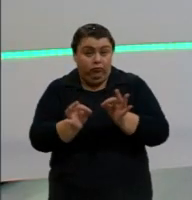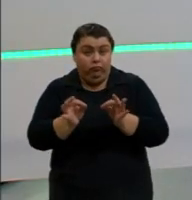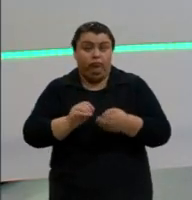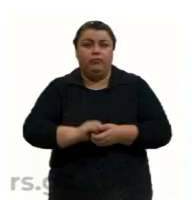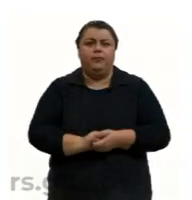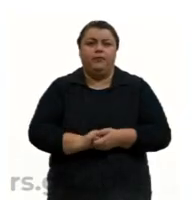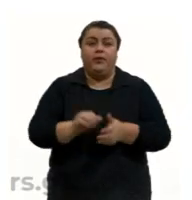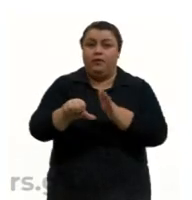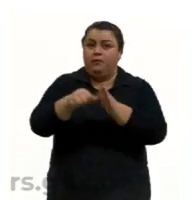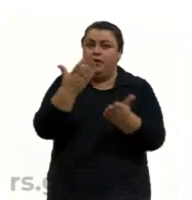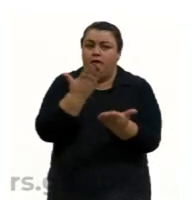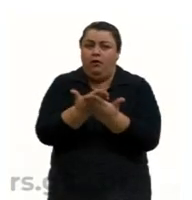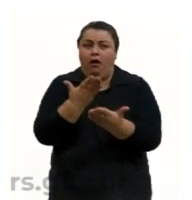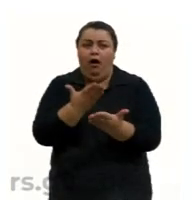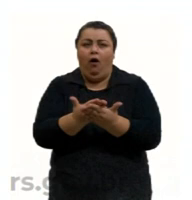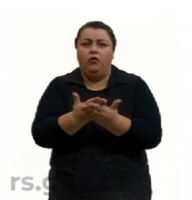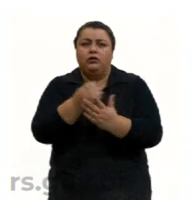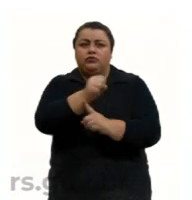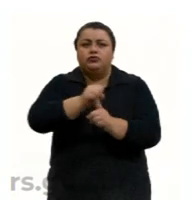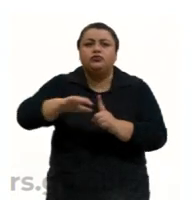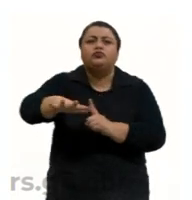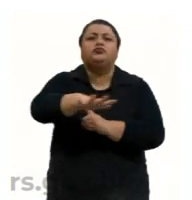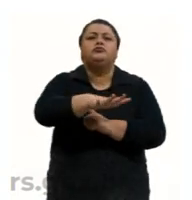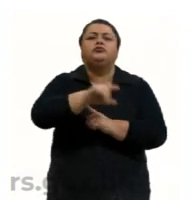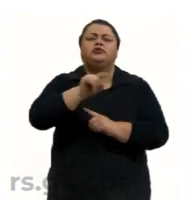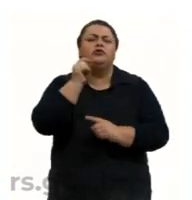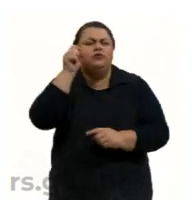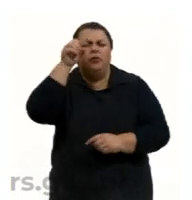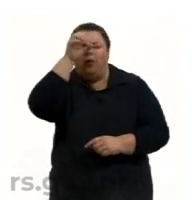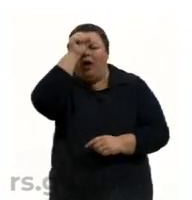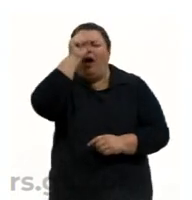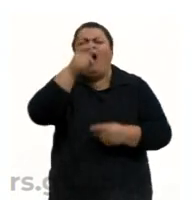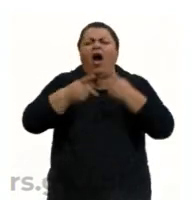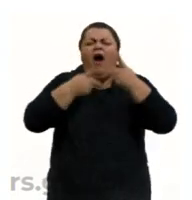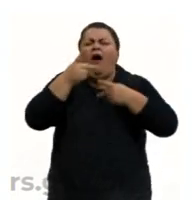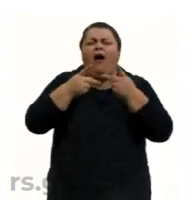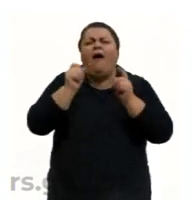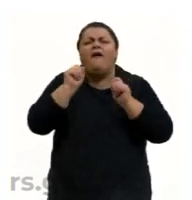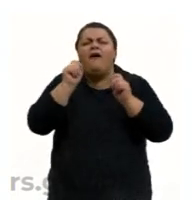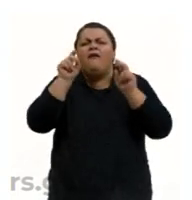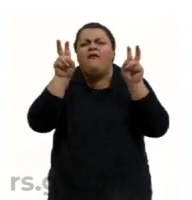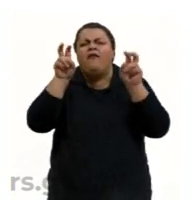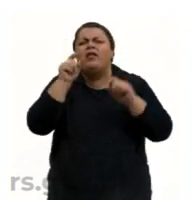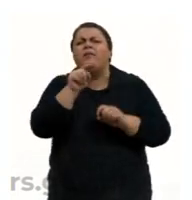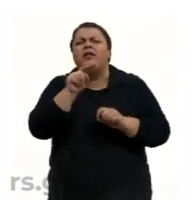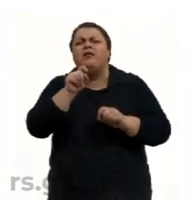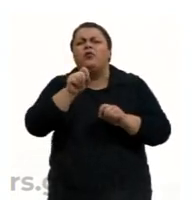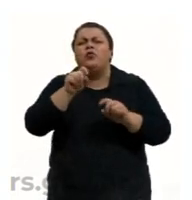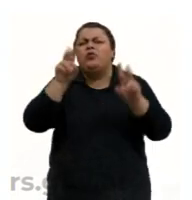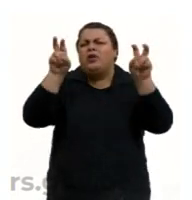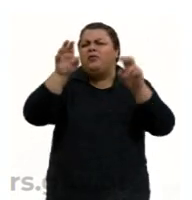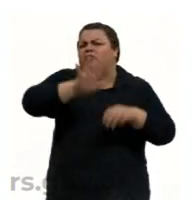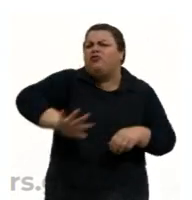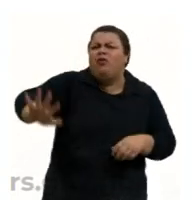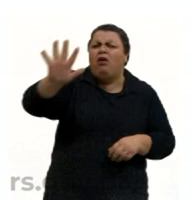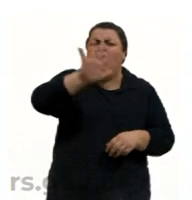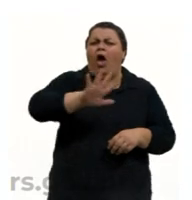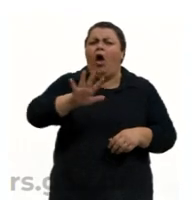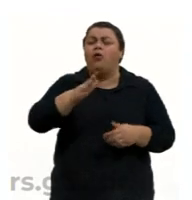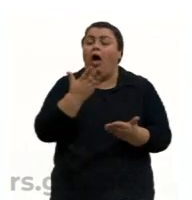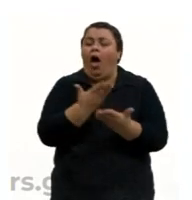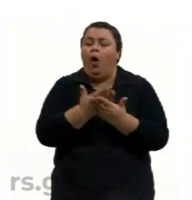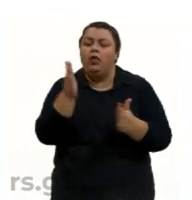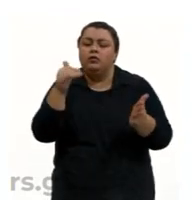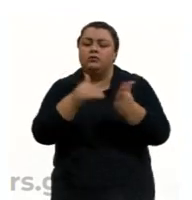Essa primeira aula de Sociologia, nós vamos falar alguns temas gerais, nós teremos a aula então até novembro e, portanto, teremos